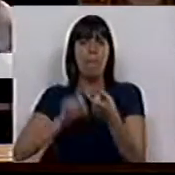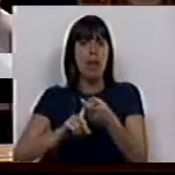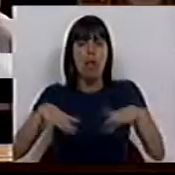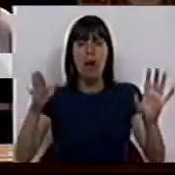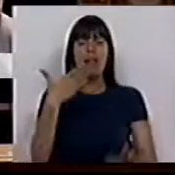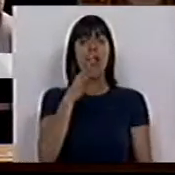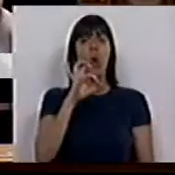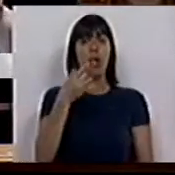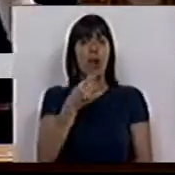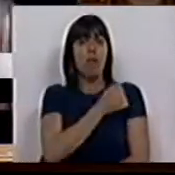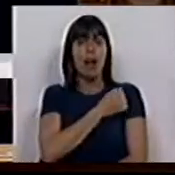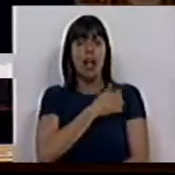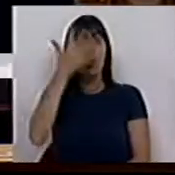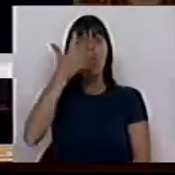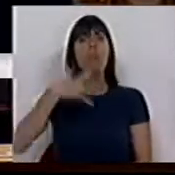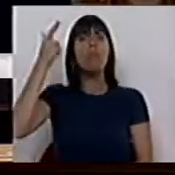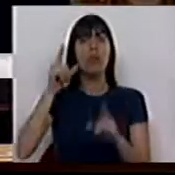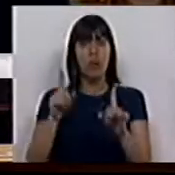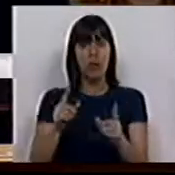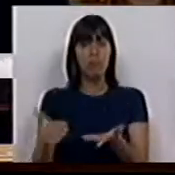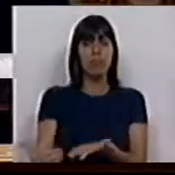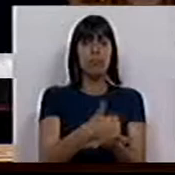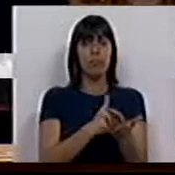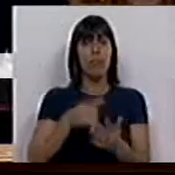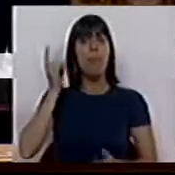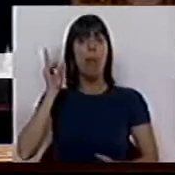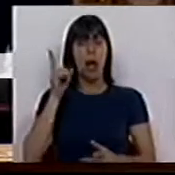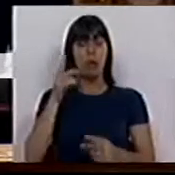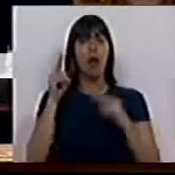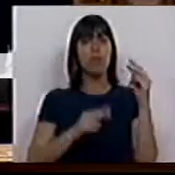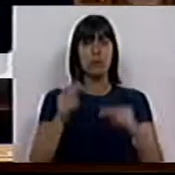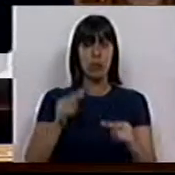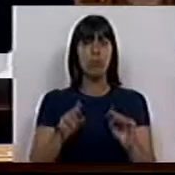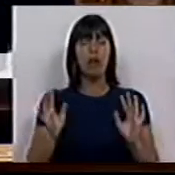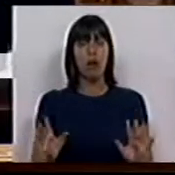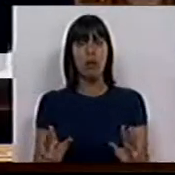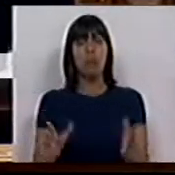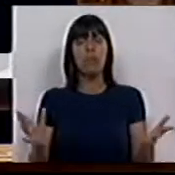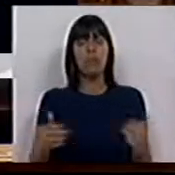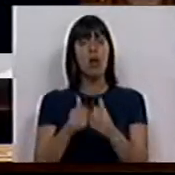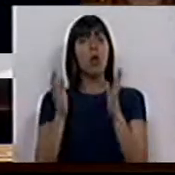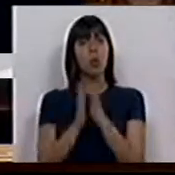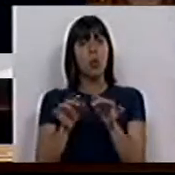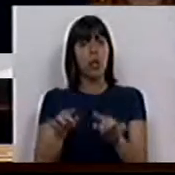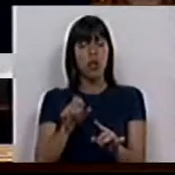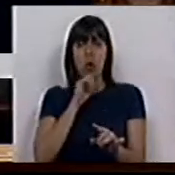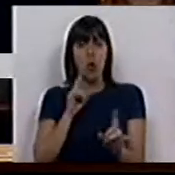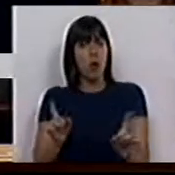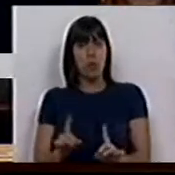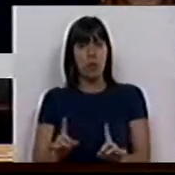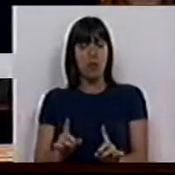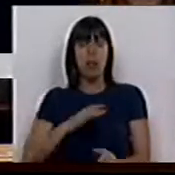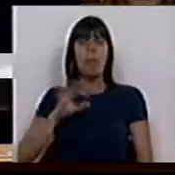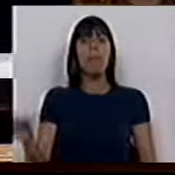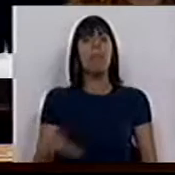189 casas por dia, dados da Autoridade Tributária. E se tudo isto não bastasse,